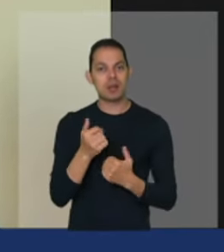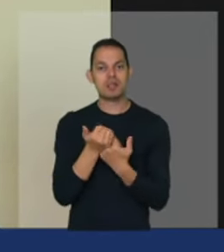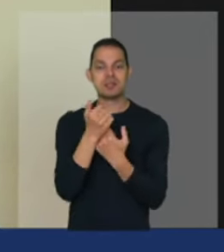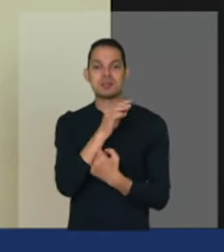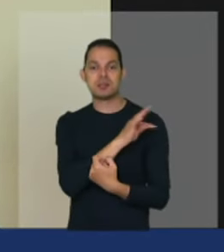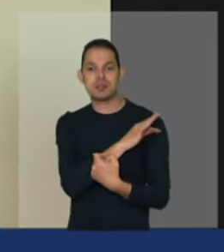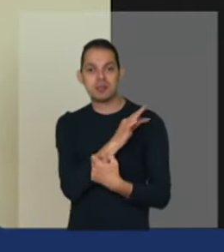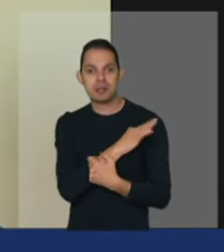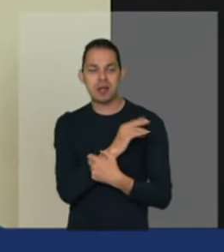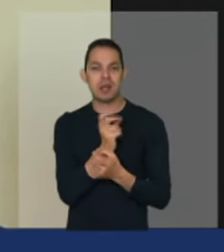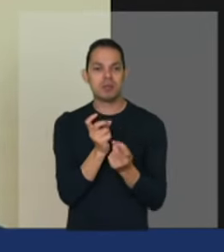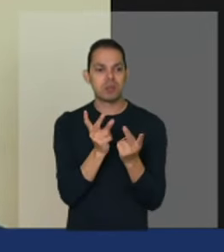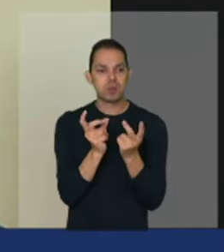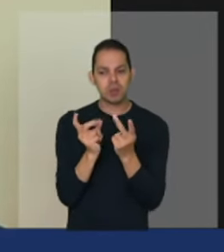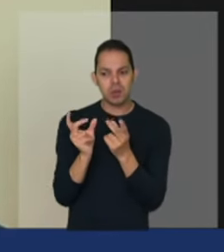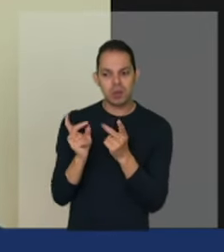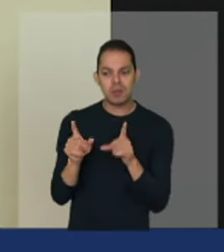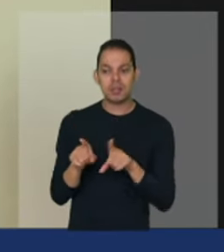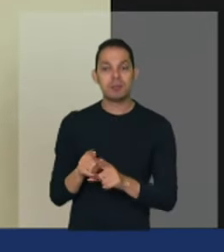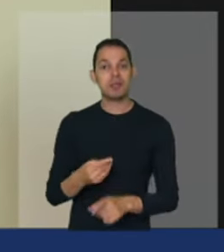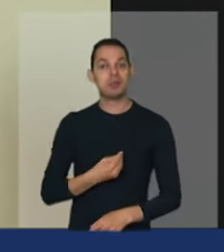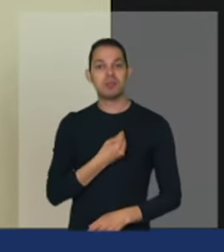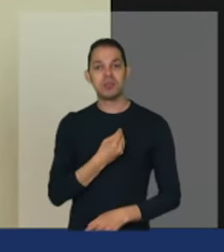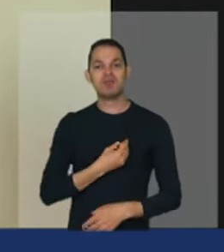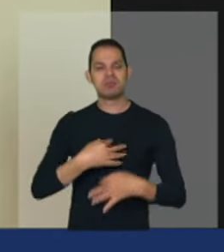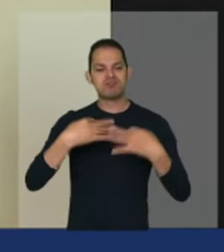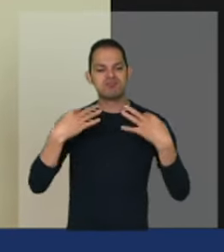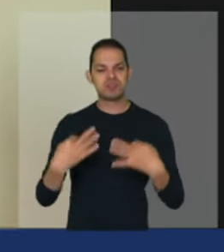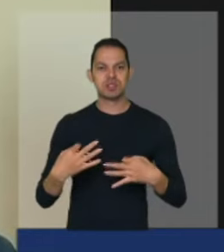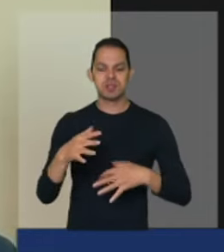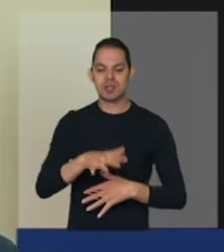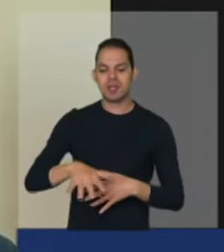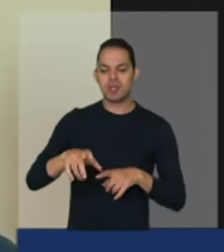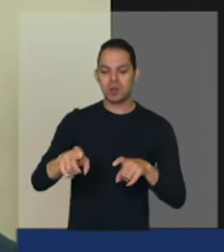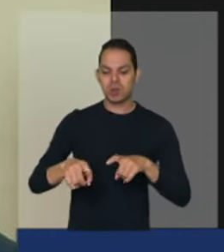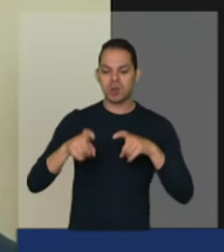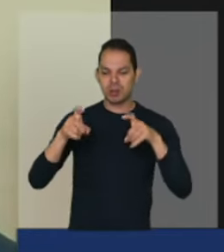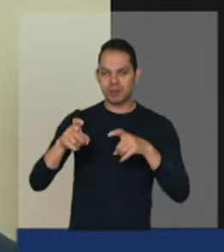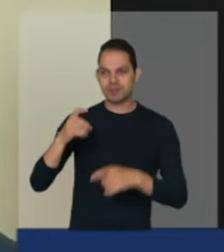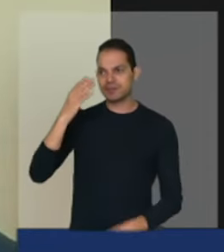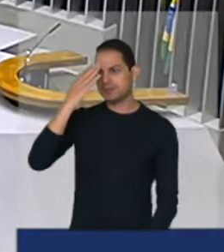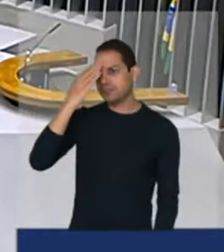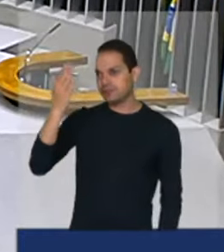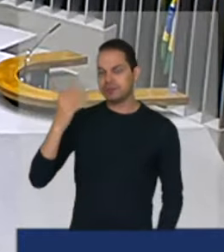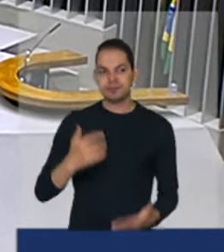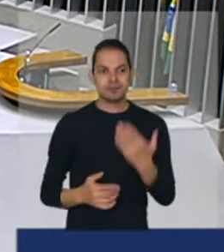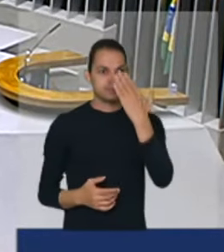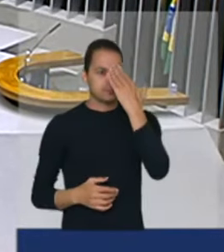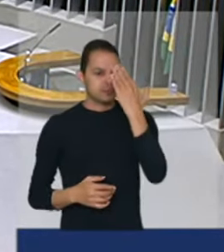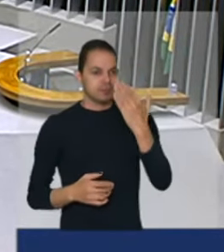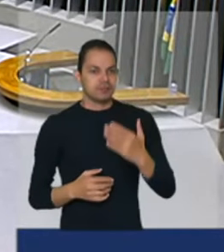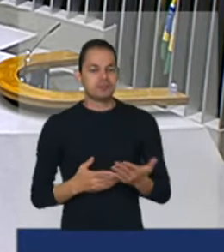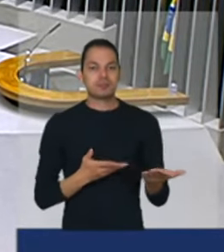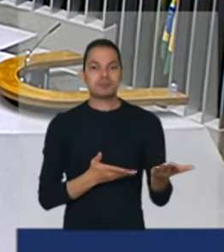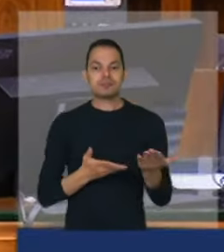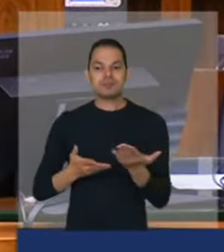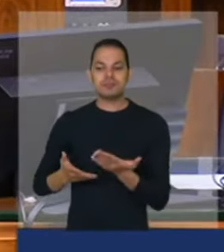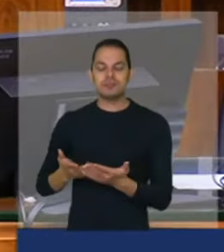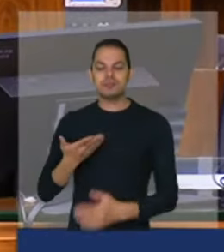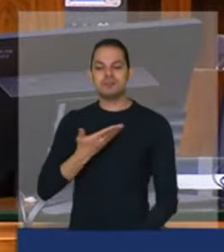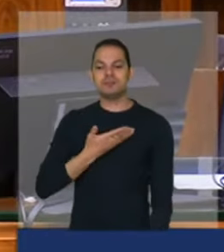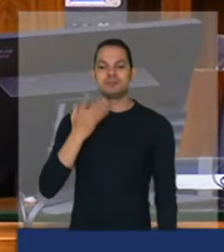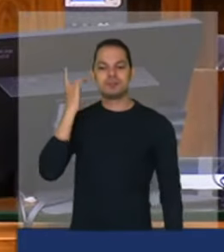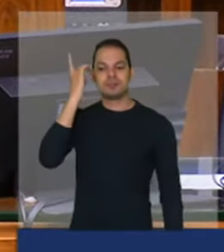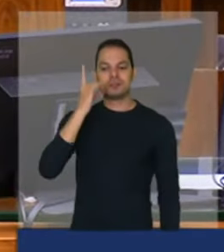comercialização e terem vida digna no campo obrigado presidente muito obrigado deputado Zé Silva chamamos a colega deputada